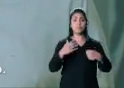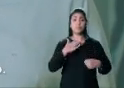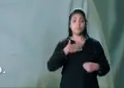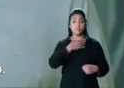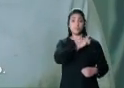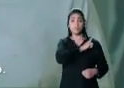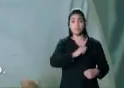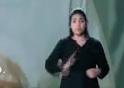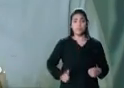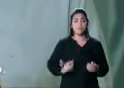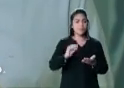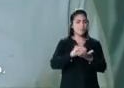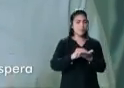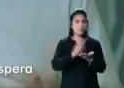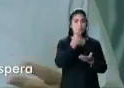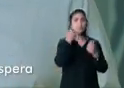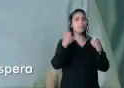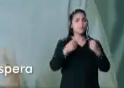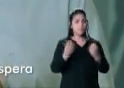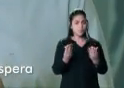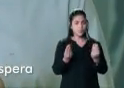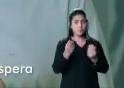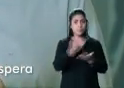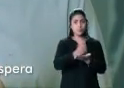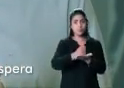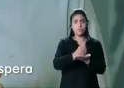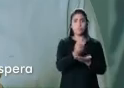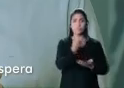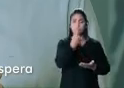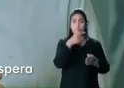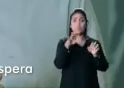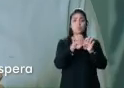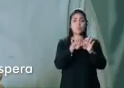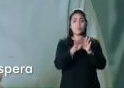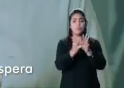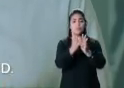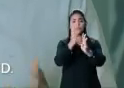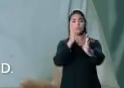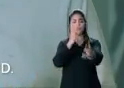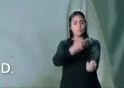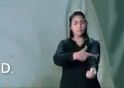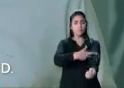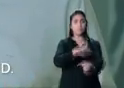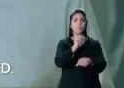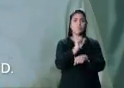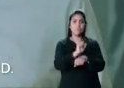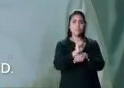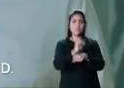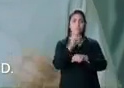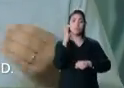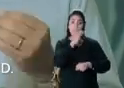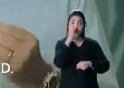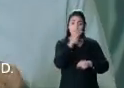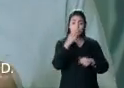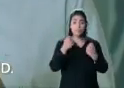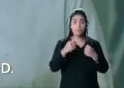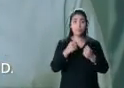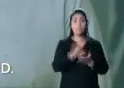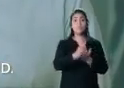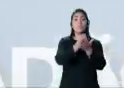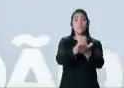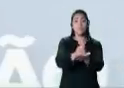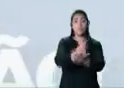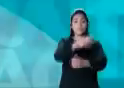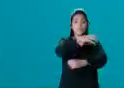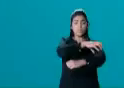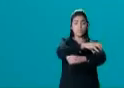meu governo, não vai faltar remédio. Também vamos dar agilidade nas filas de espera de consultas e exames e dar apoio ao